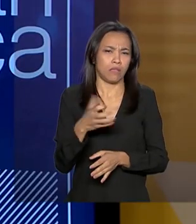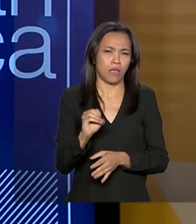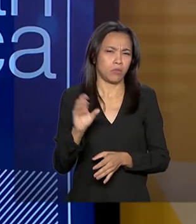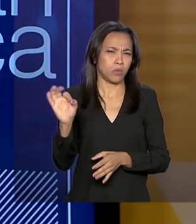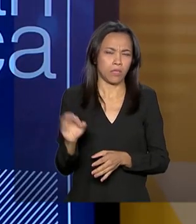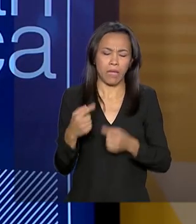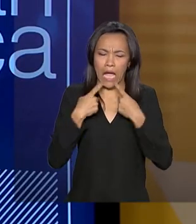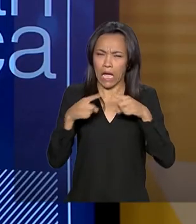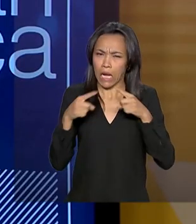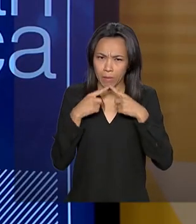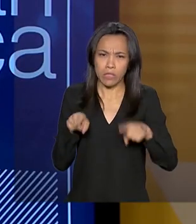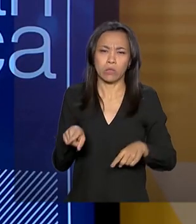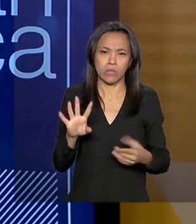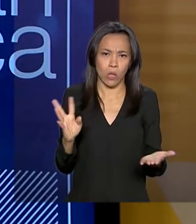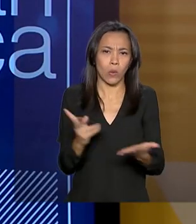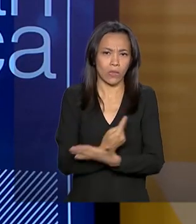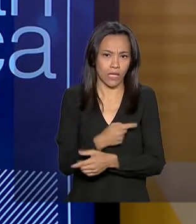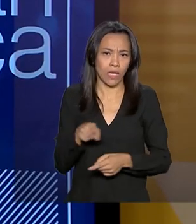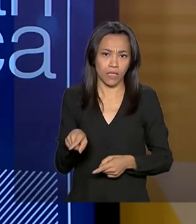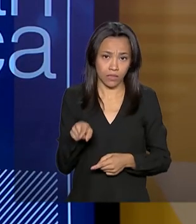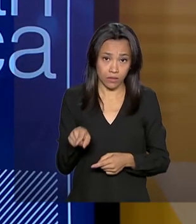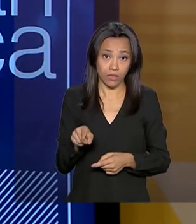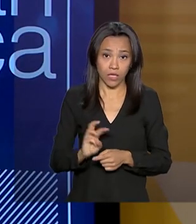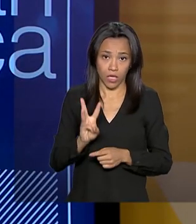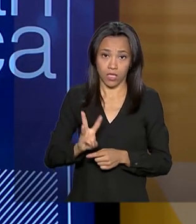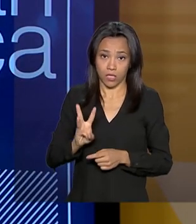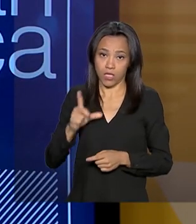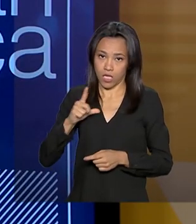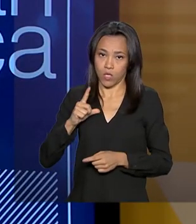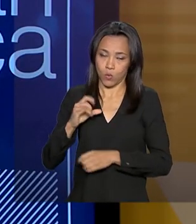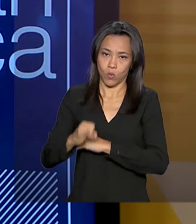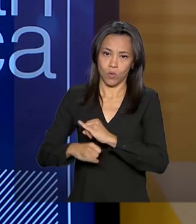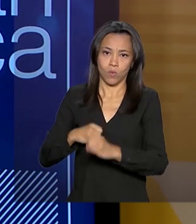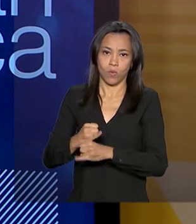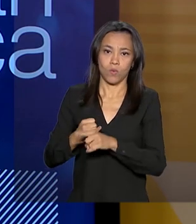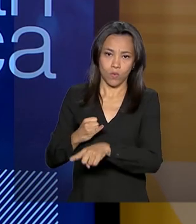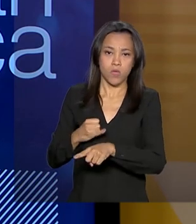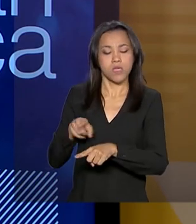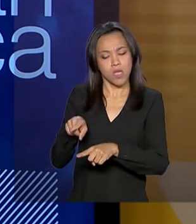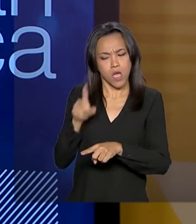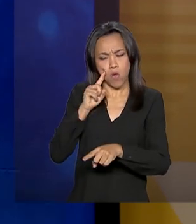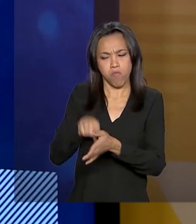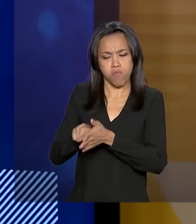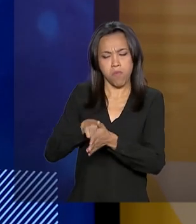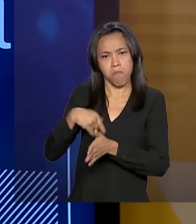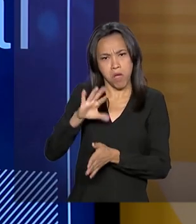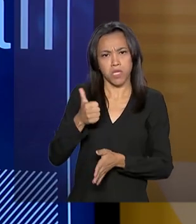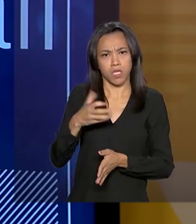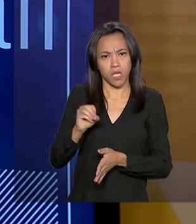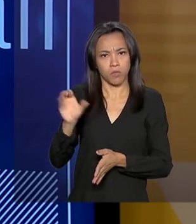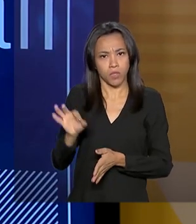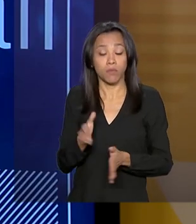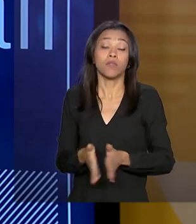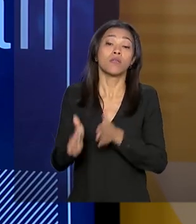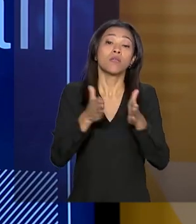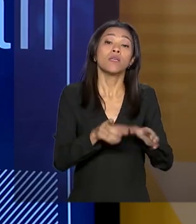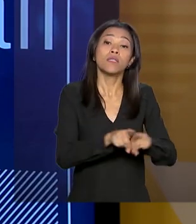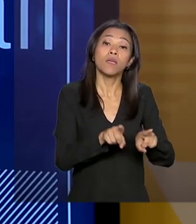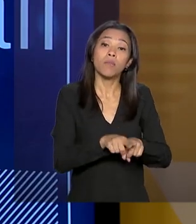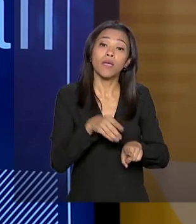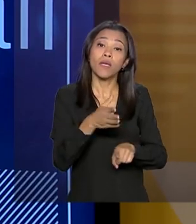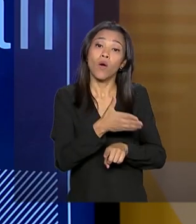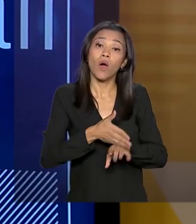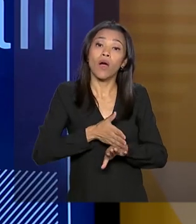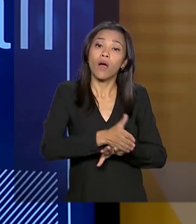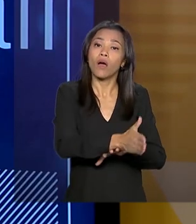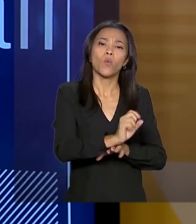das reclamações no consumidor.gov.br são de comércio eletrônico, e a gente falou um pouco disso, e também em relação à defesa